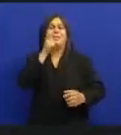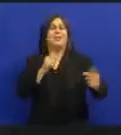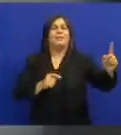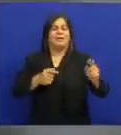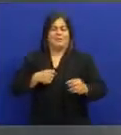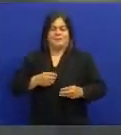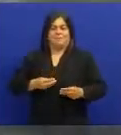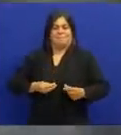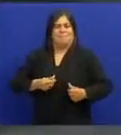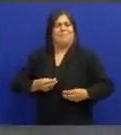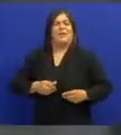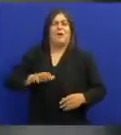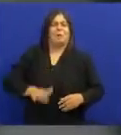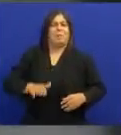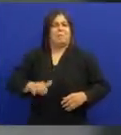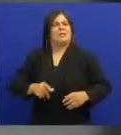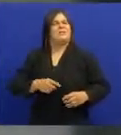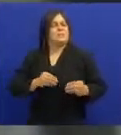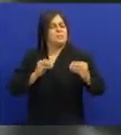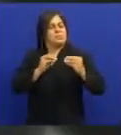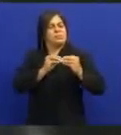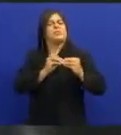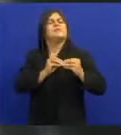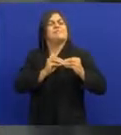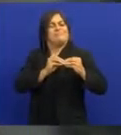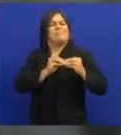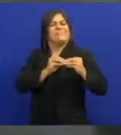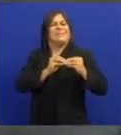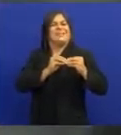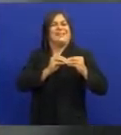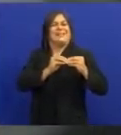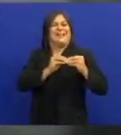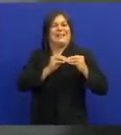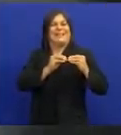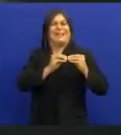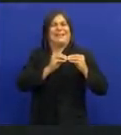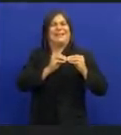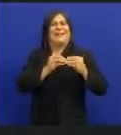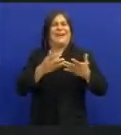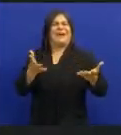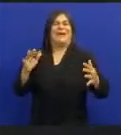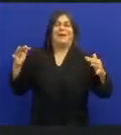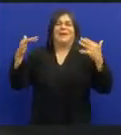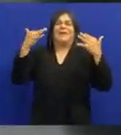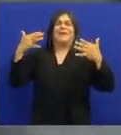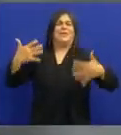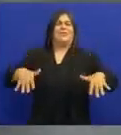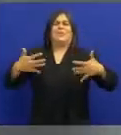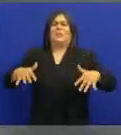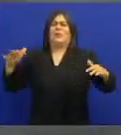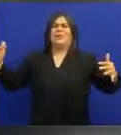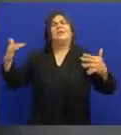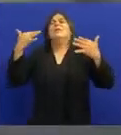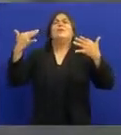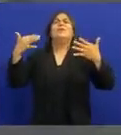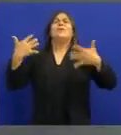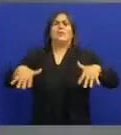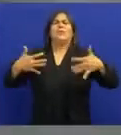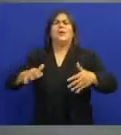Que quando ela veio de lá Eu me preparei de cá Bati o pé no chão Castiguei a mulher na bigada Aí pro meu camarada Virou O negócio